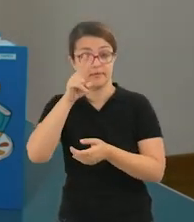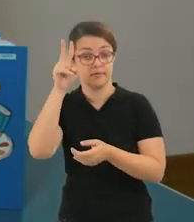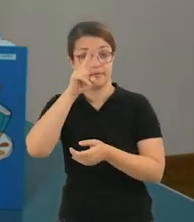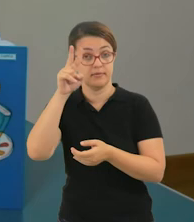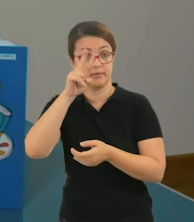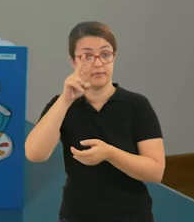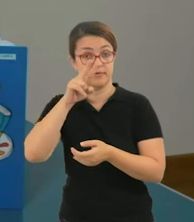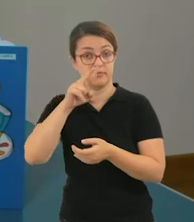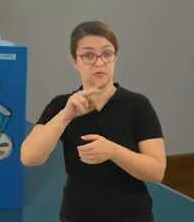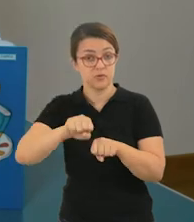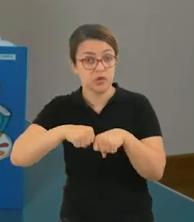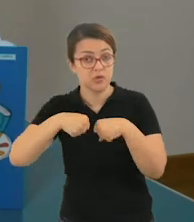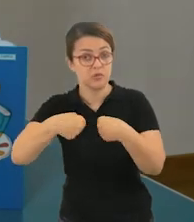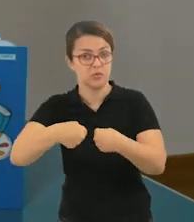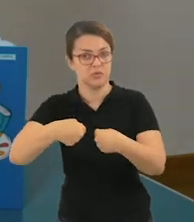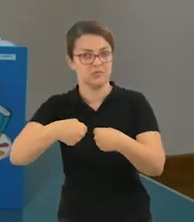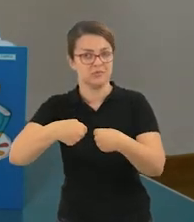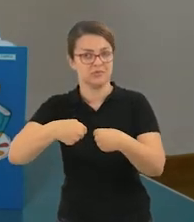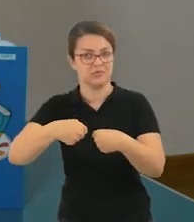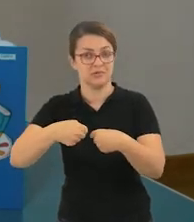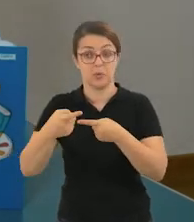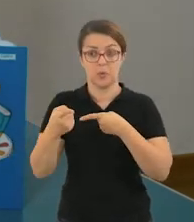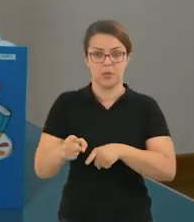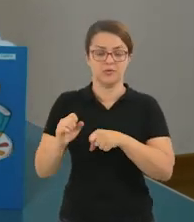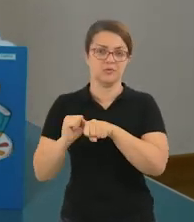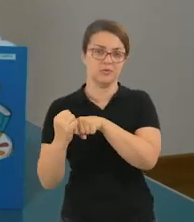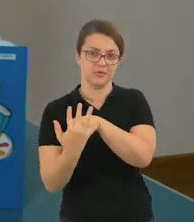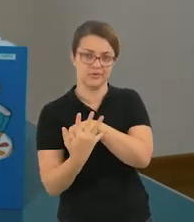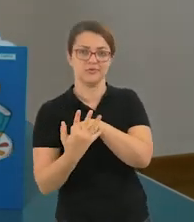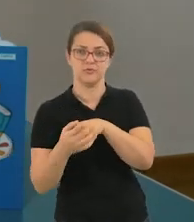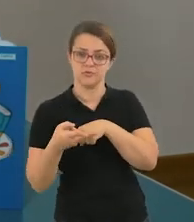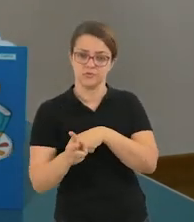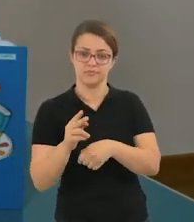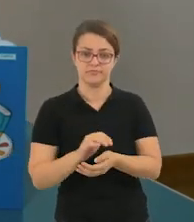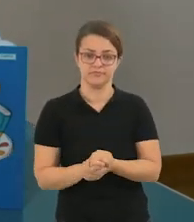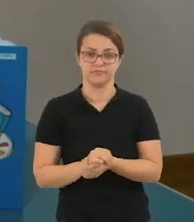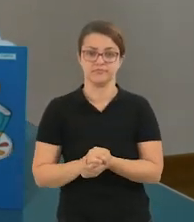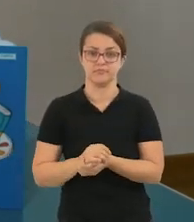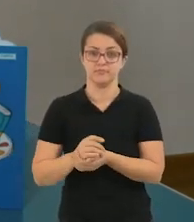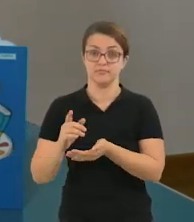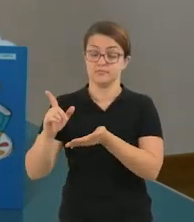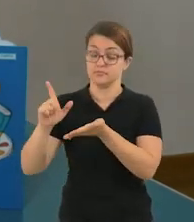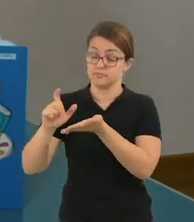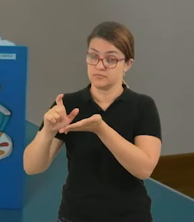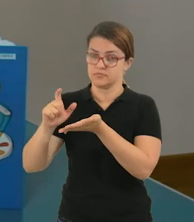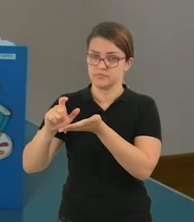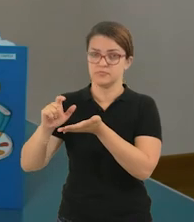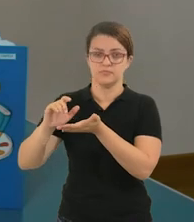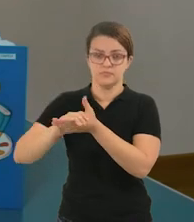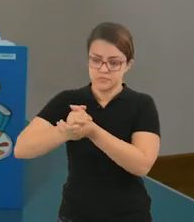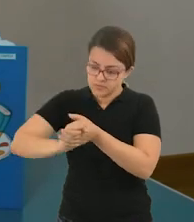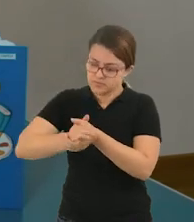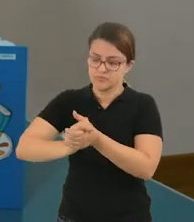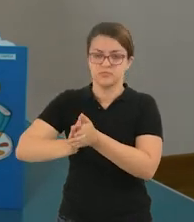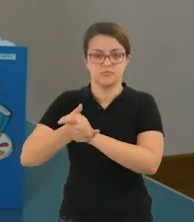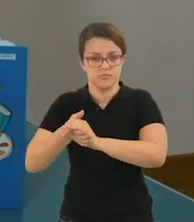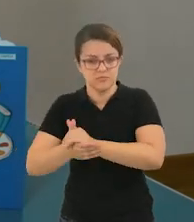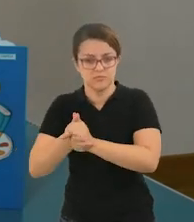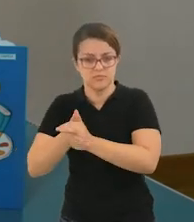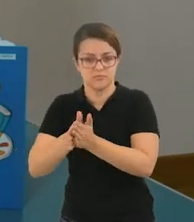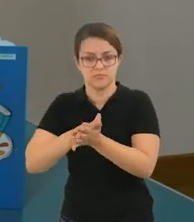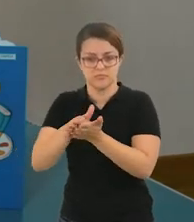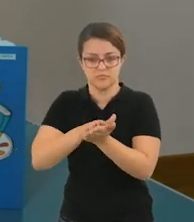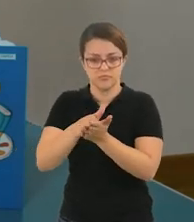Lembrando que a nossa luta contra o coronavírus continua, então vocês precisam lavar a mão com água e sabão em abundância, tá ok?